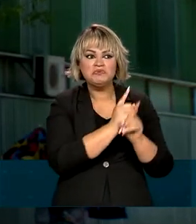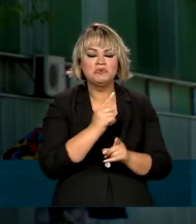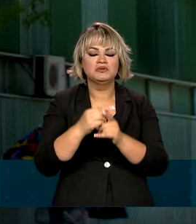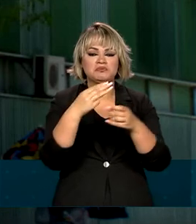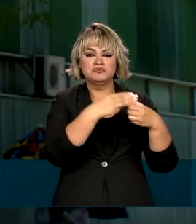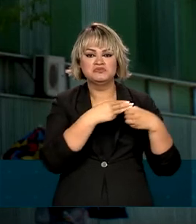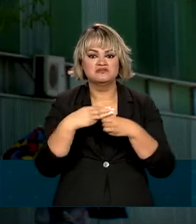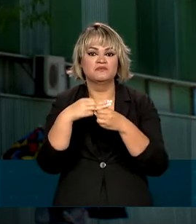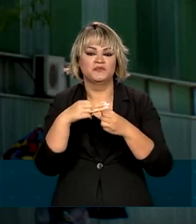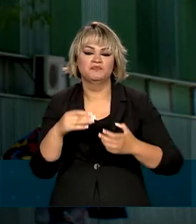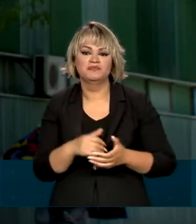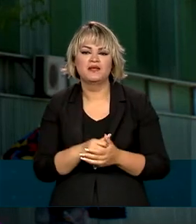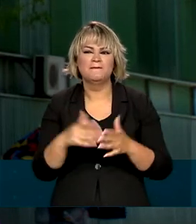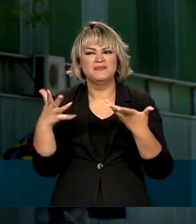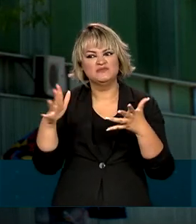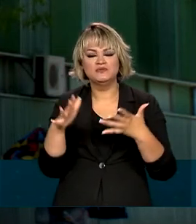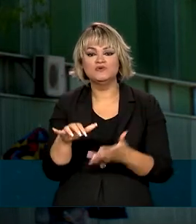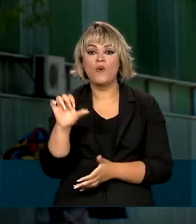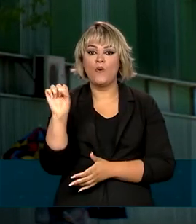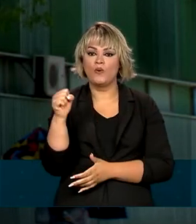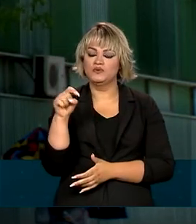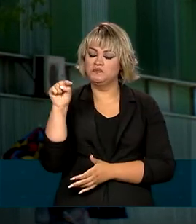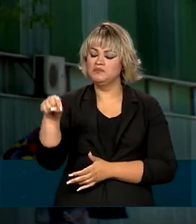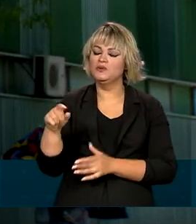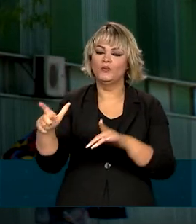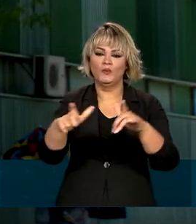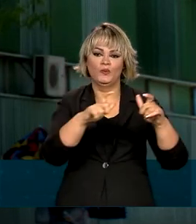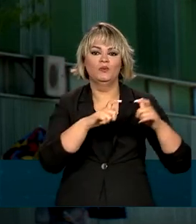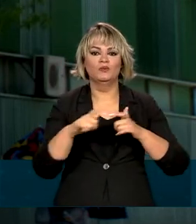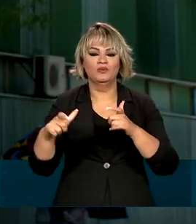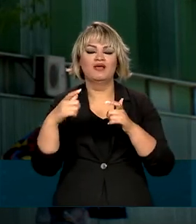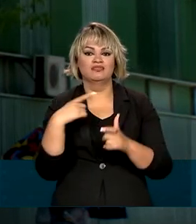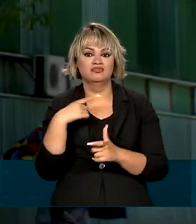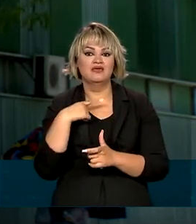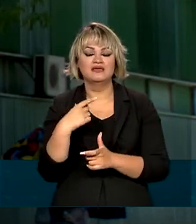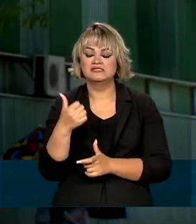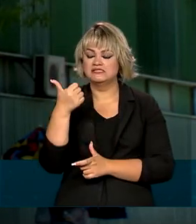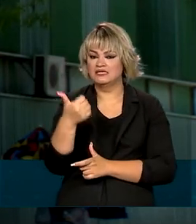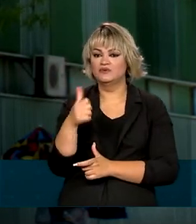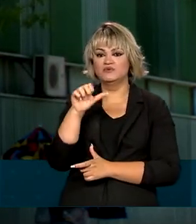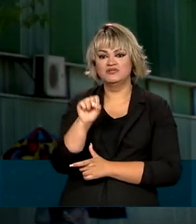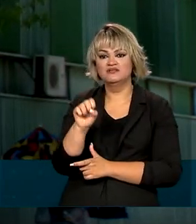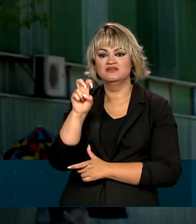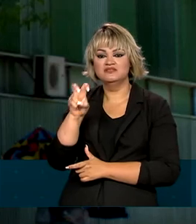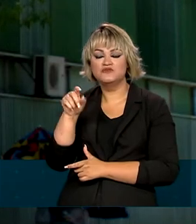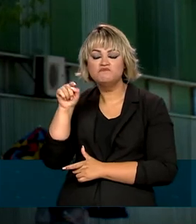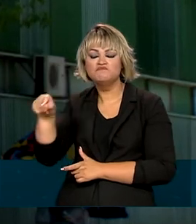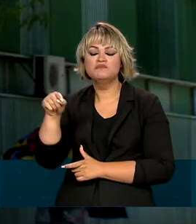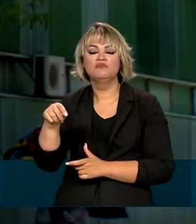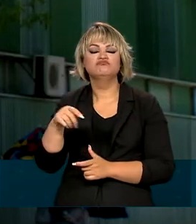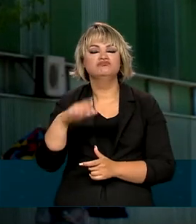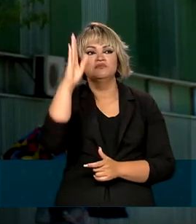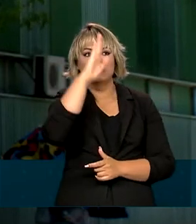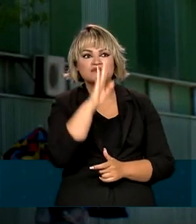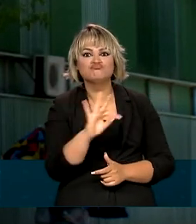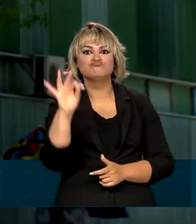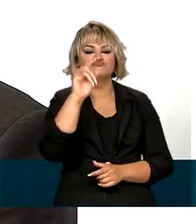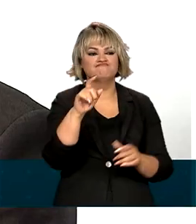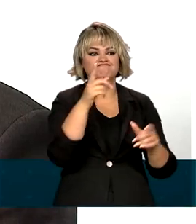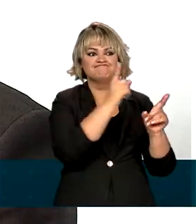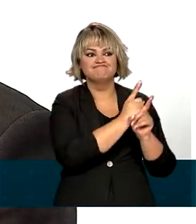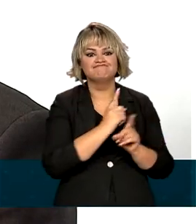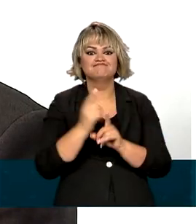municípios. São pelo menos 8 mil consultórios e 185 unidades móveis por todo o Brasil.